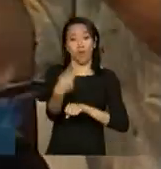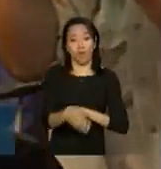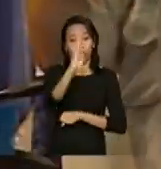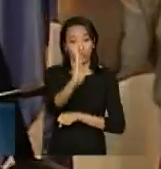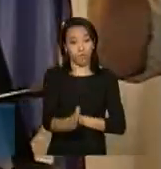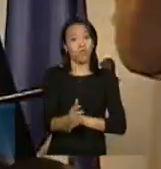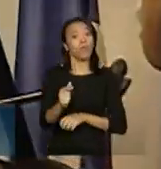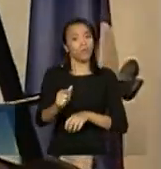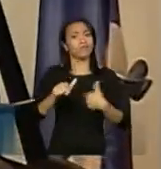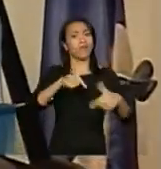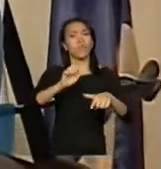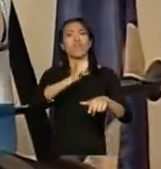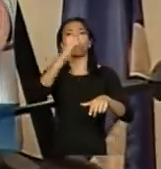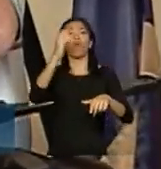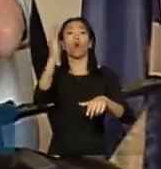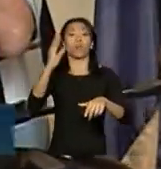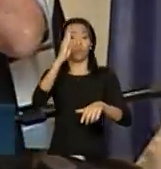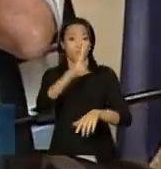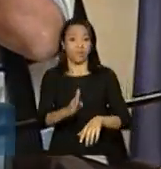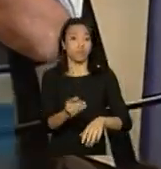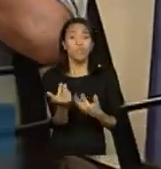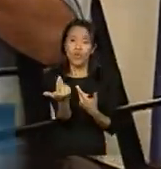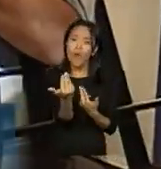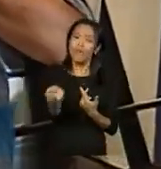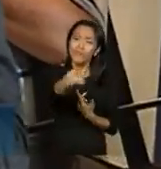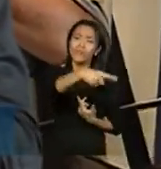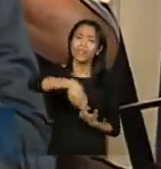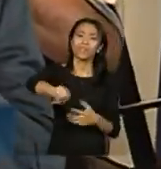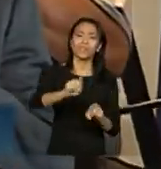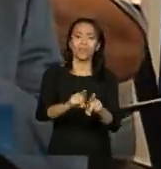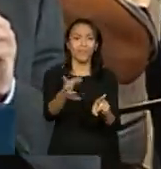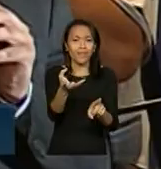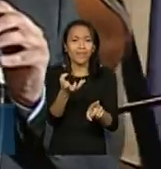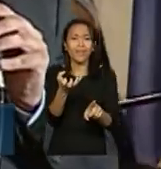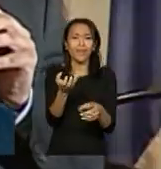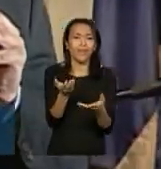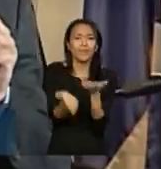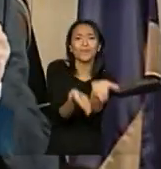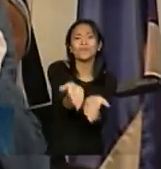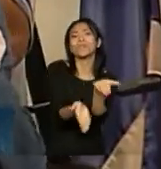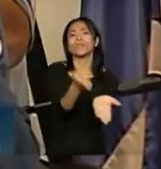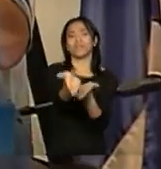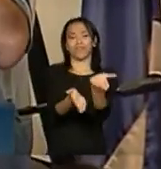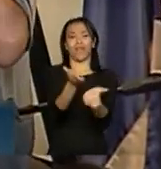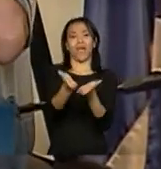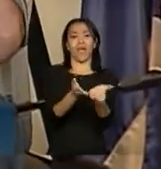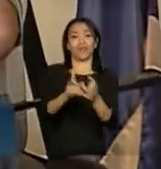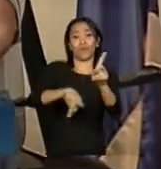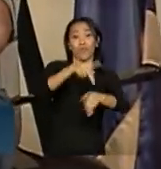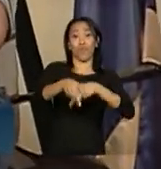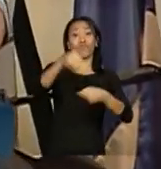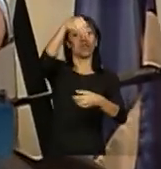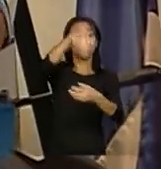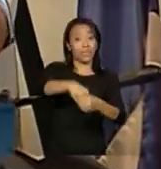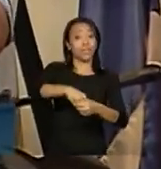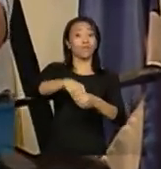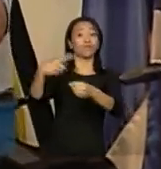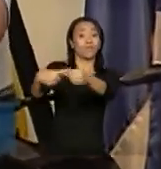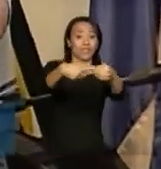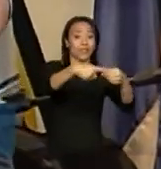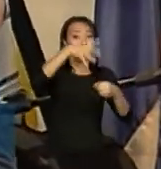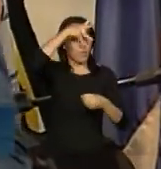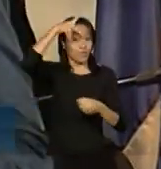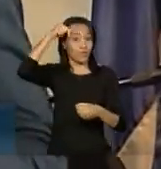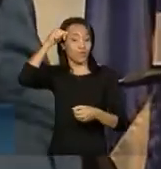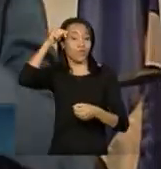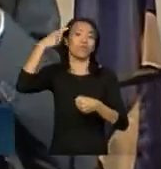atuavam em outros países, como vocês, e que queriam atender a população na região amazônica brasileira, no interior do estado do Pará.